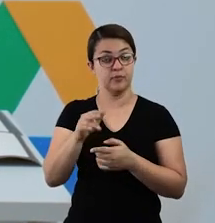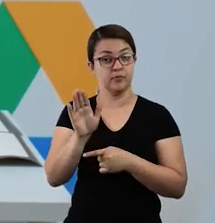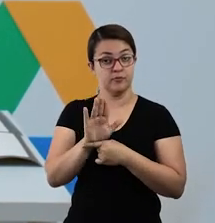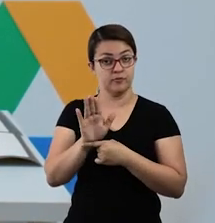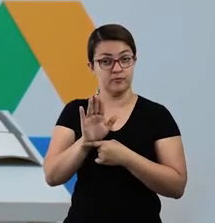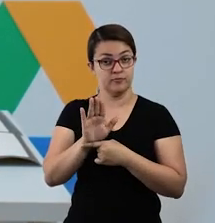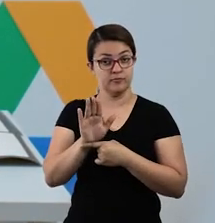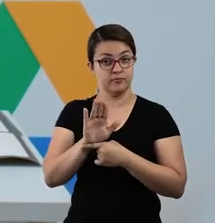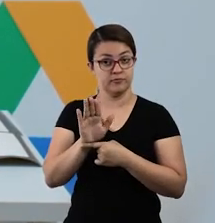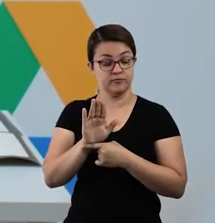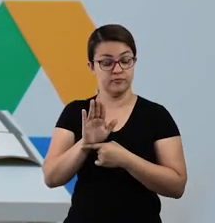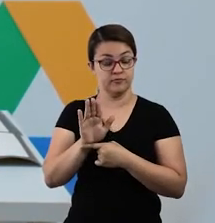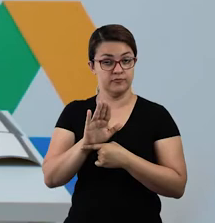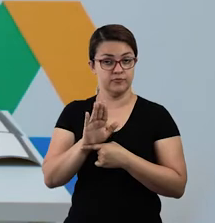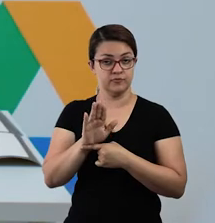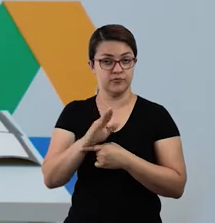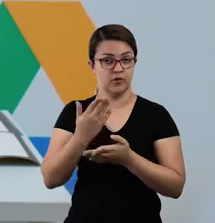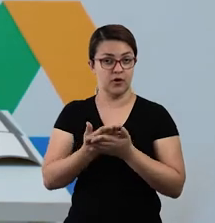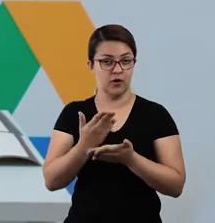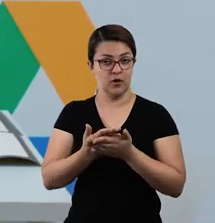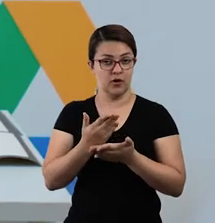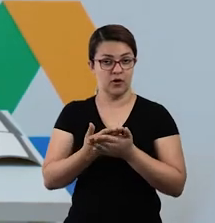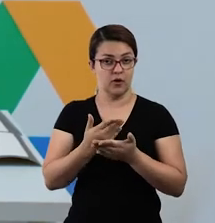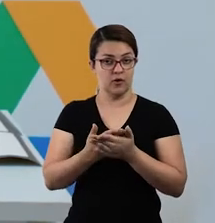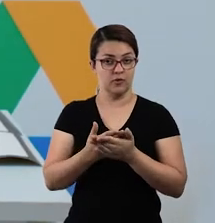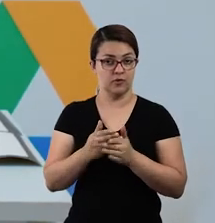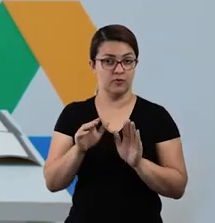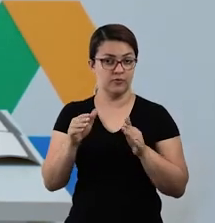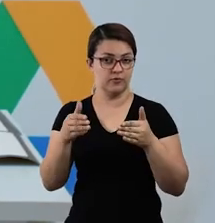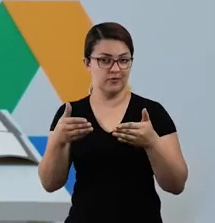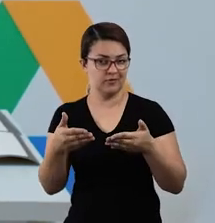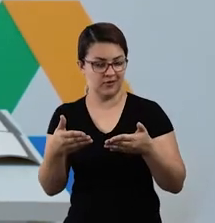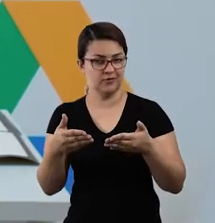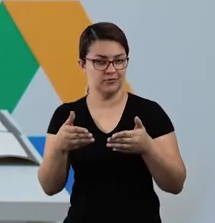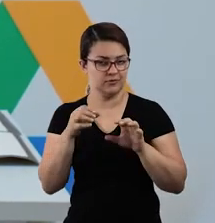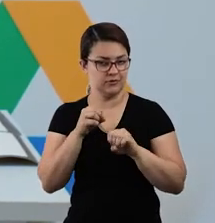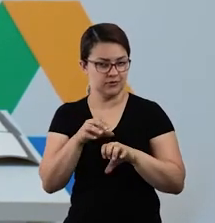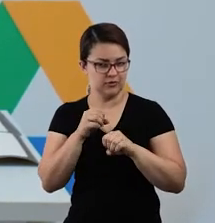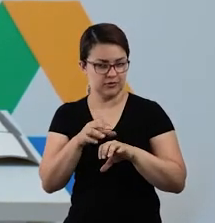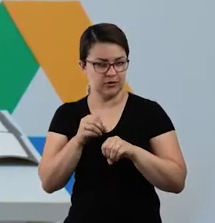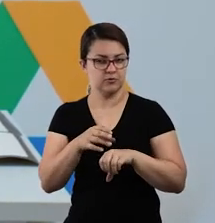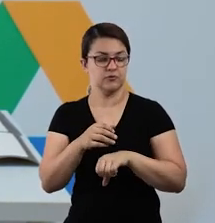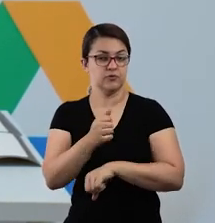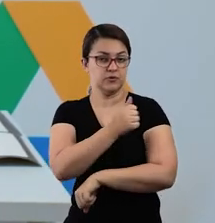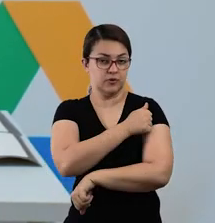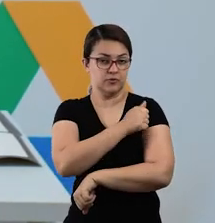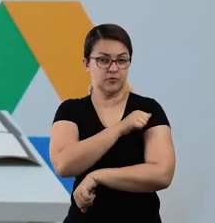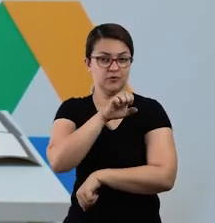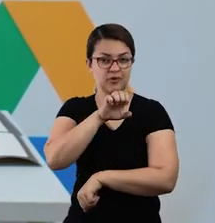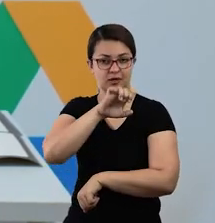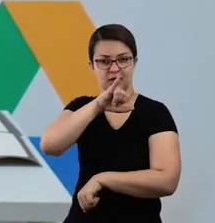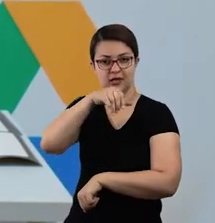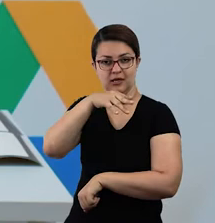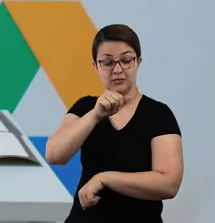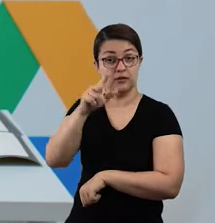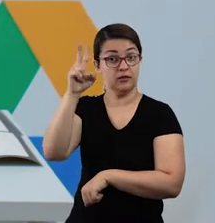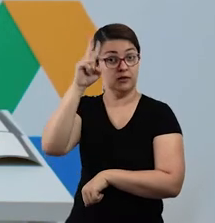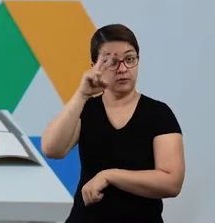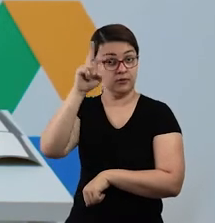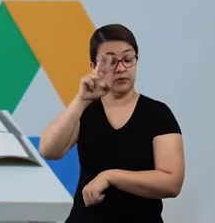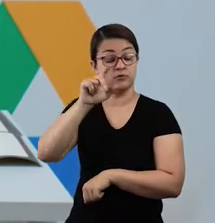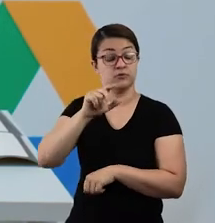videoaula voltada para os alunos da EJA. Lembrando que o acesso aos vídeos vocês encontram no link lição de casa.